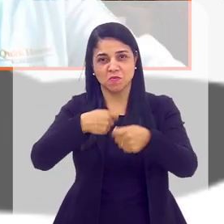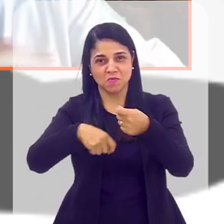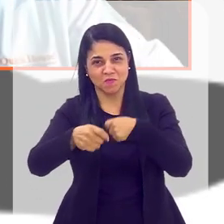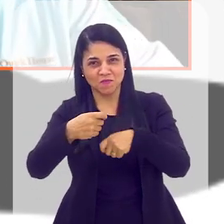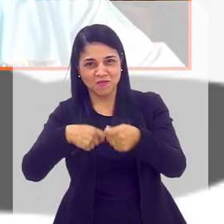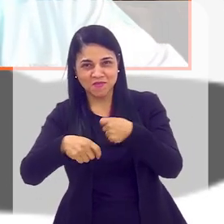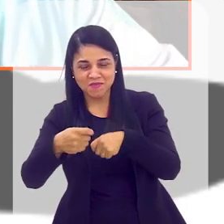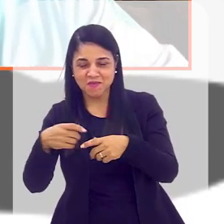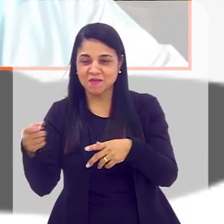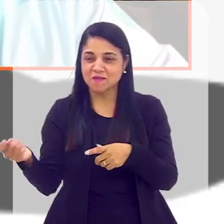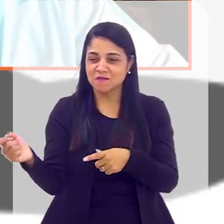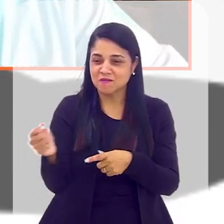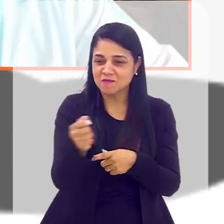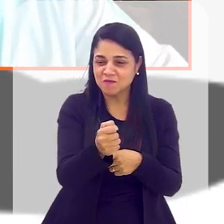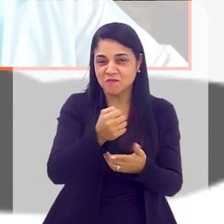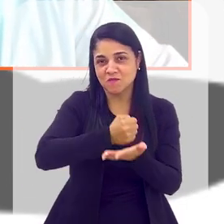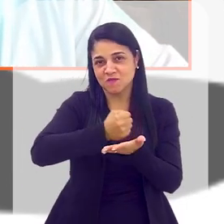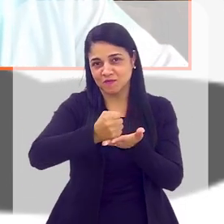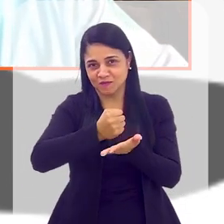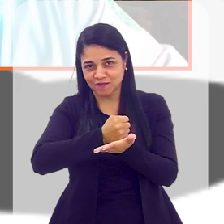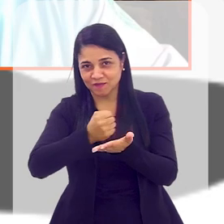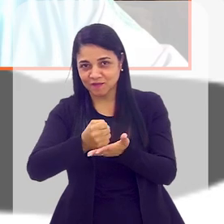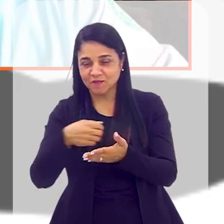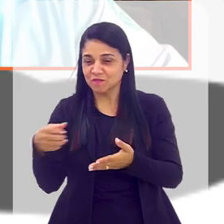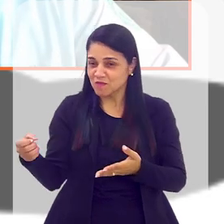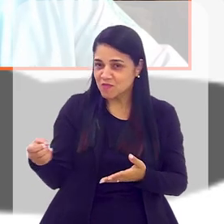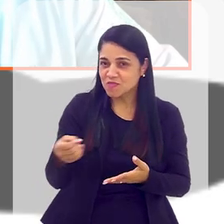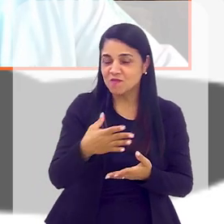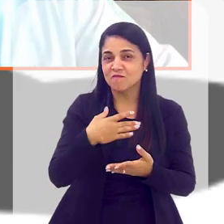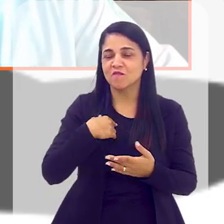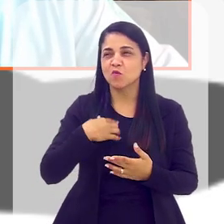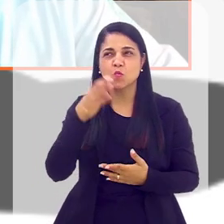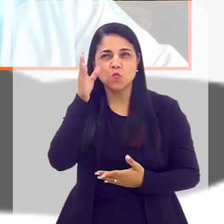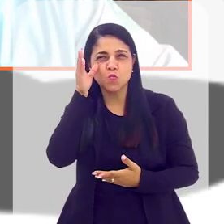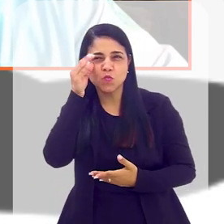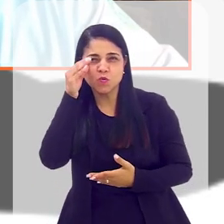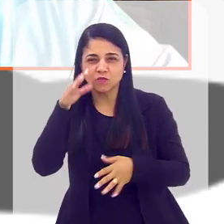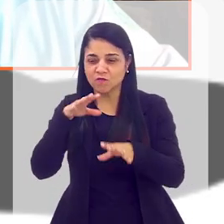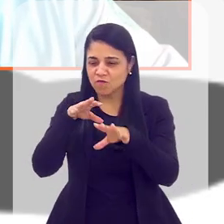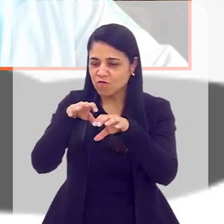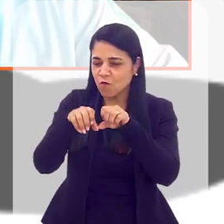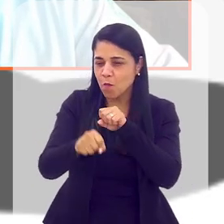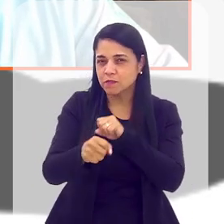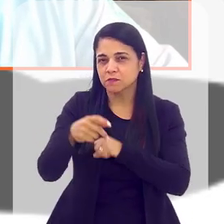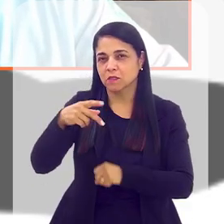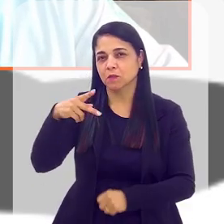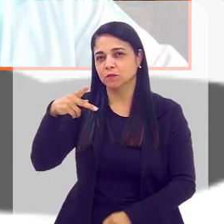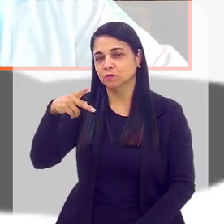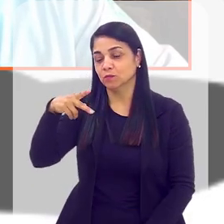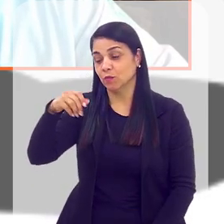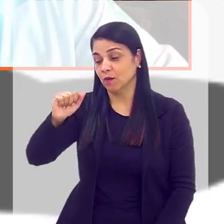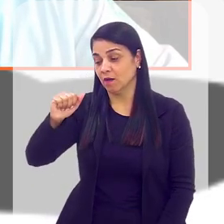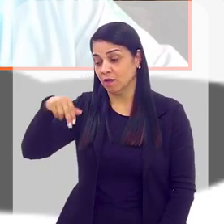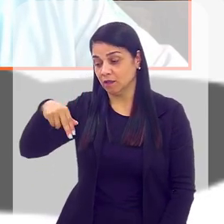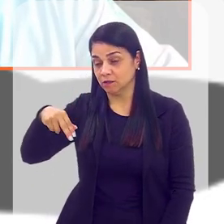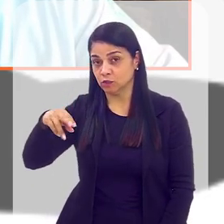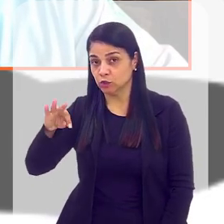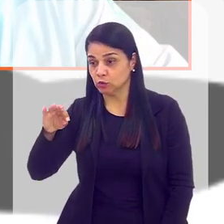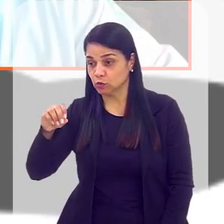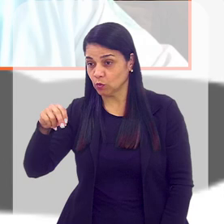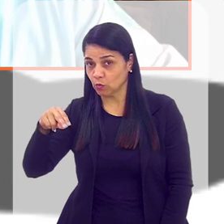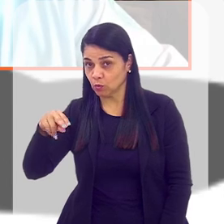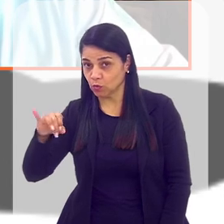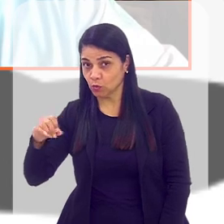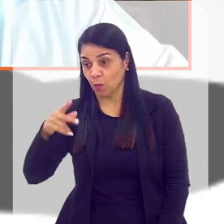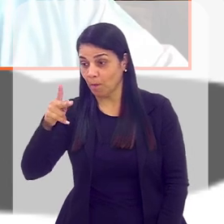economicidade e uma inovação imensa. Fiquei curiosa em saber a formação do senhor Antônio, o pai, então, do Luciano.